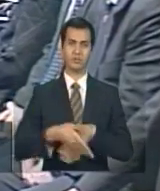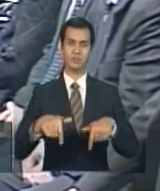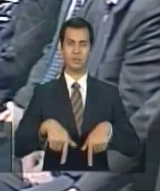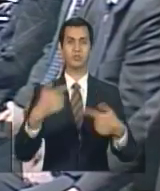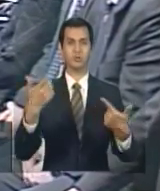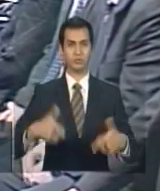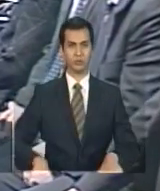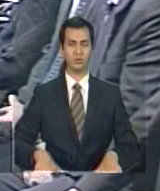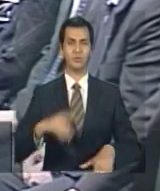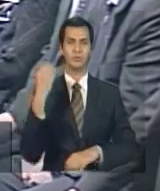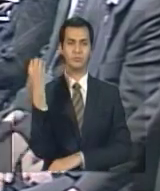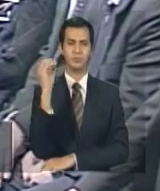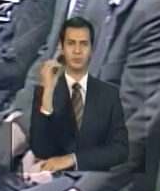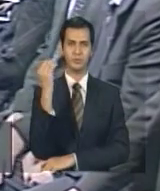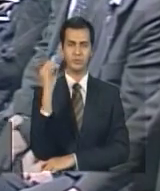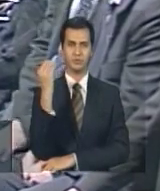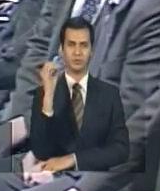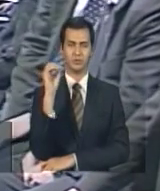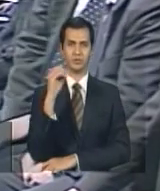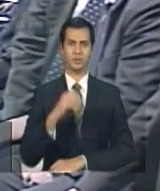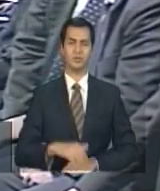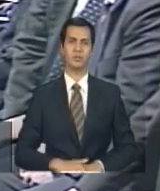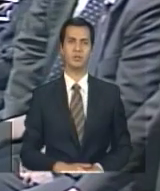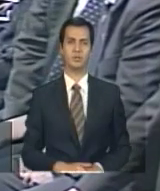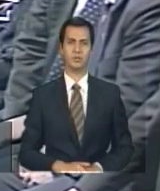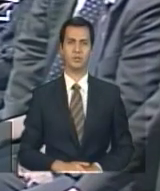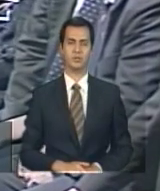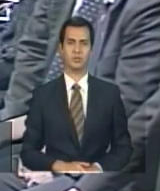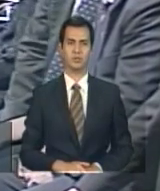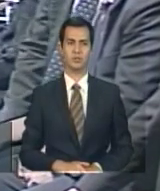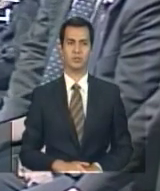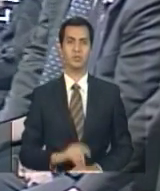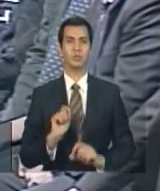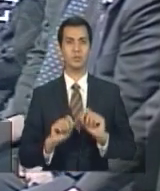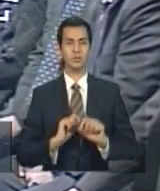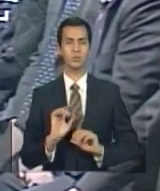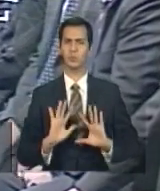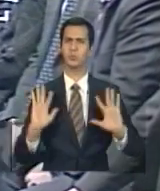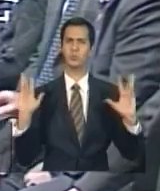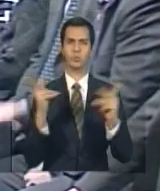ela bate fundo no coração de todos os gaúchos.